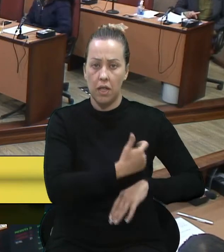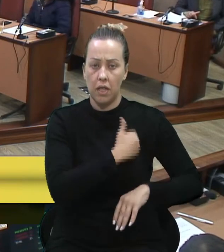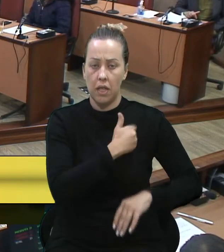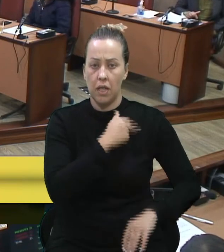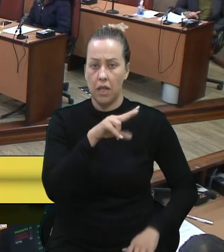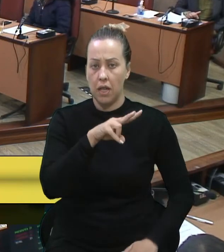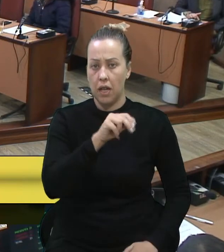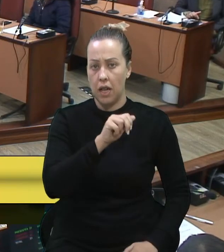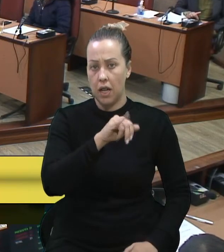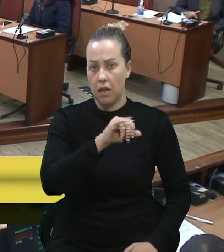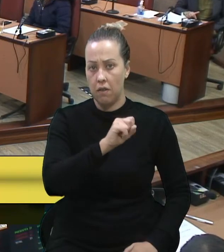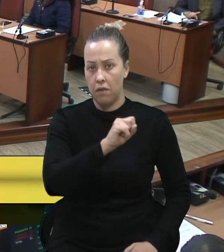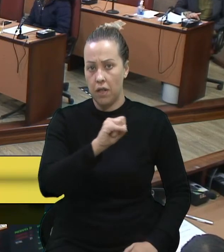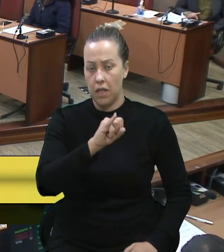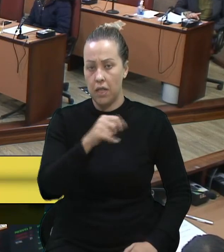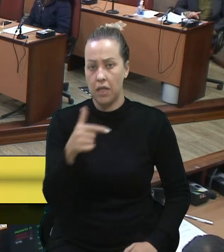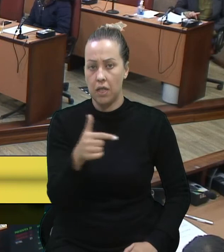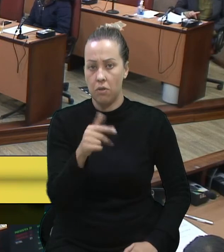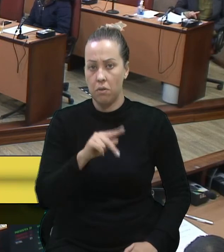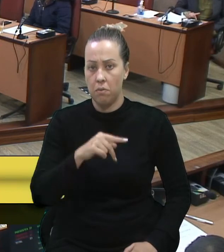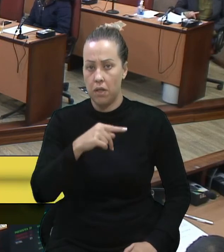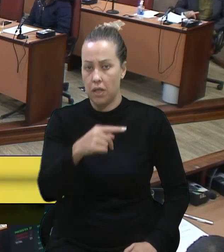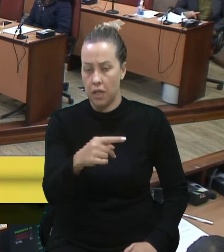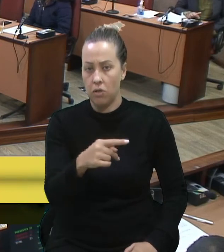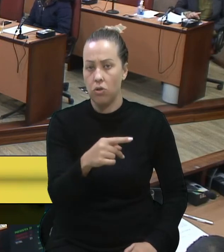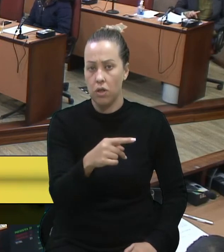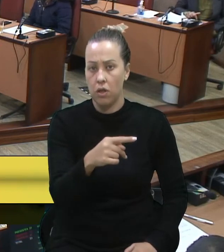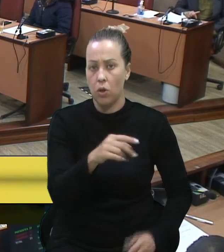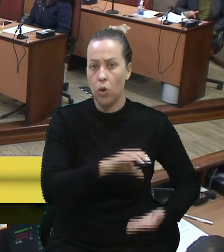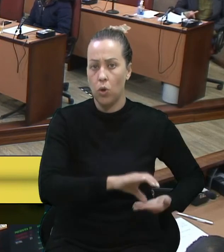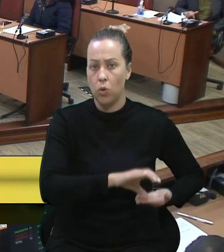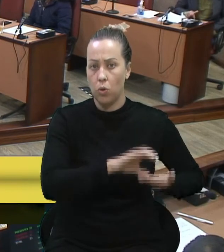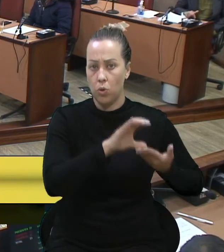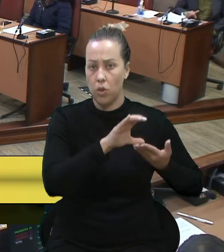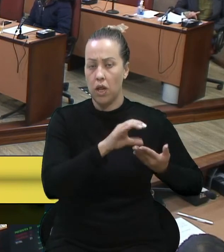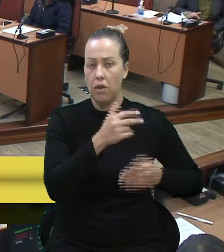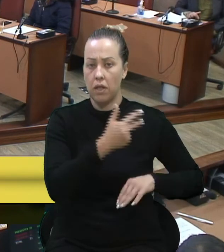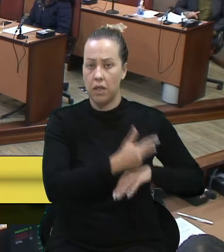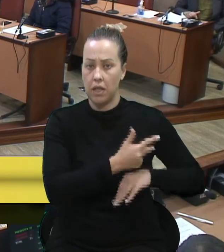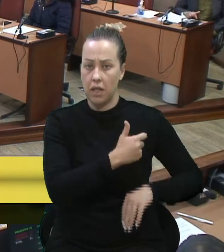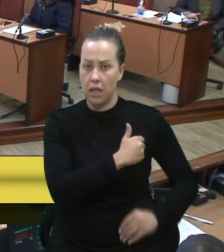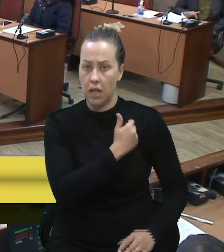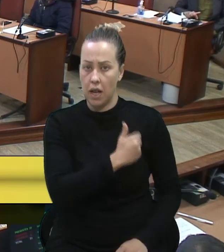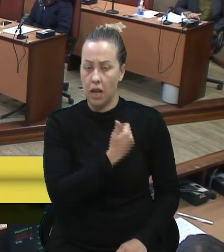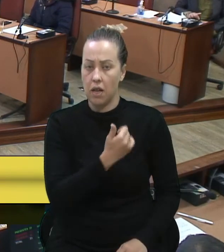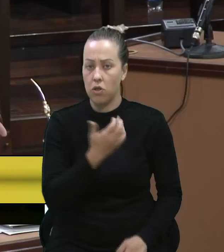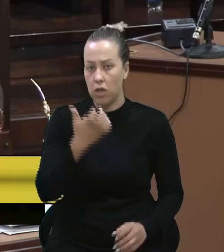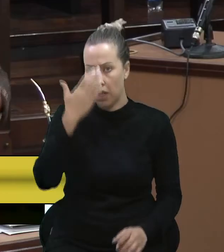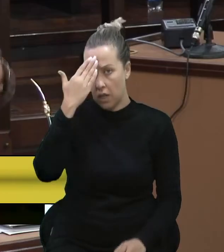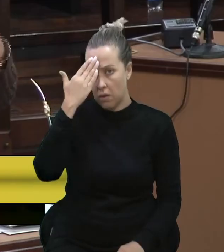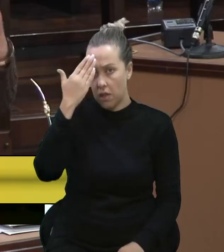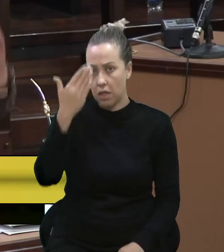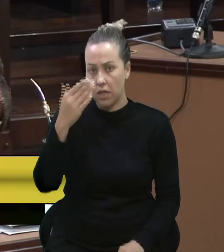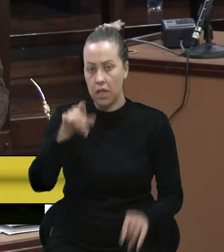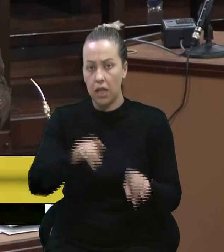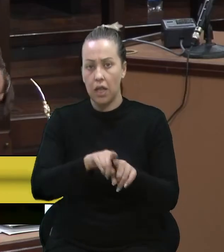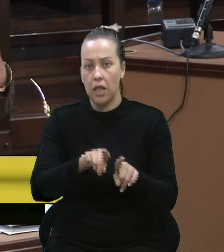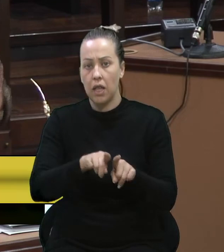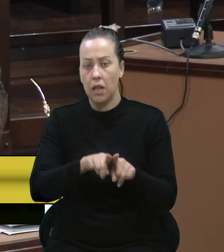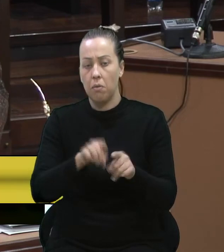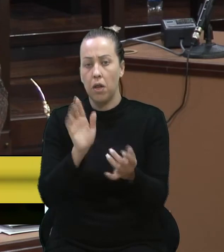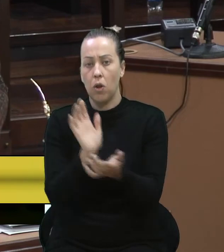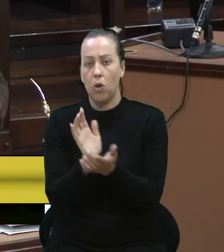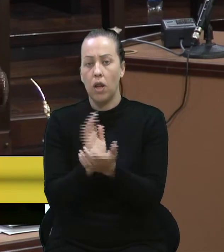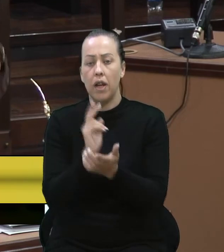Zancan, vice-presidente do Conselho Municipal do Idoso. E também agradecer aos meus colegas